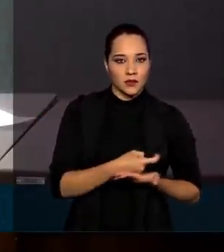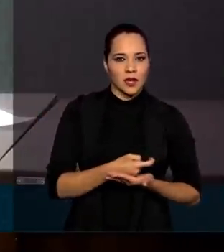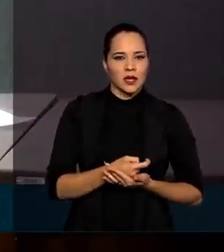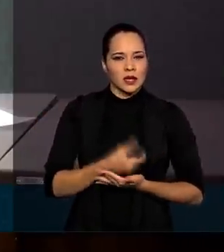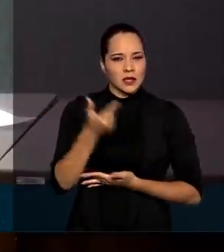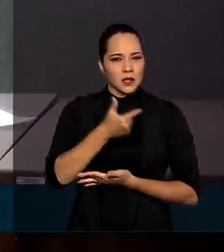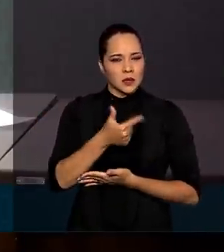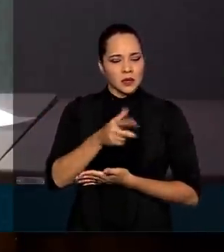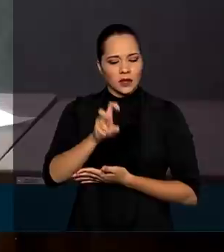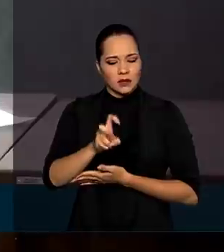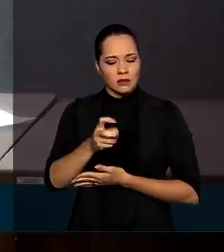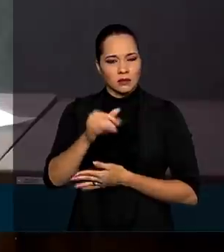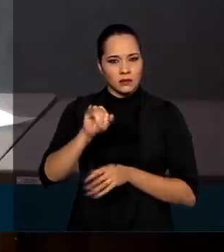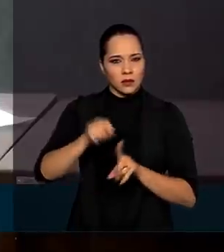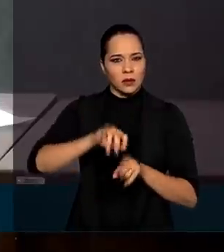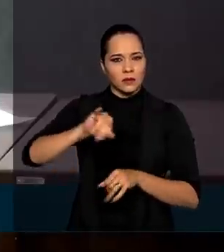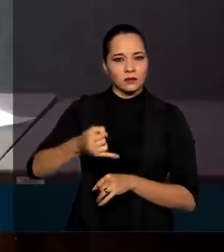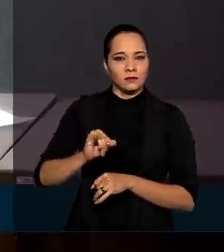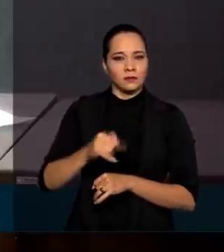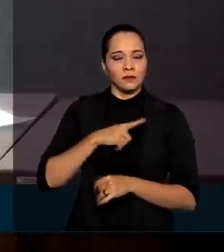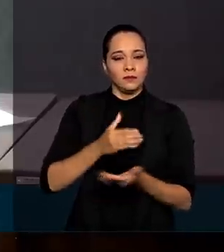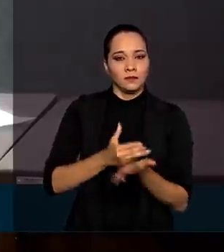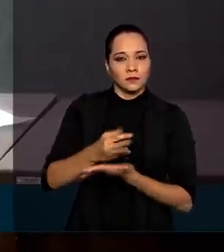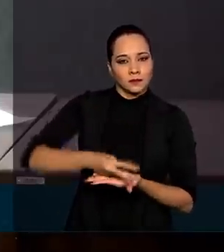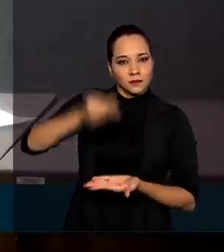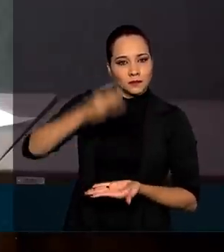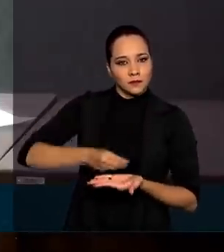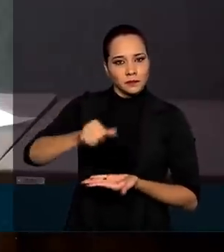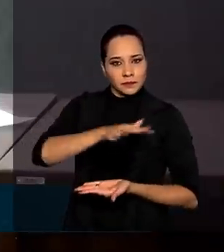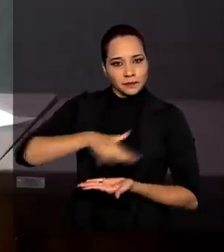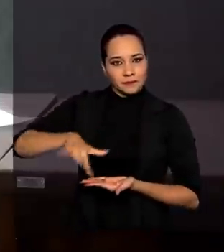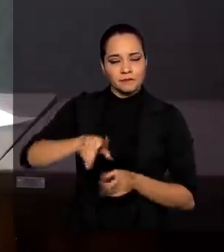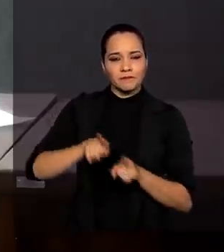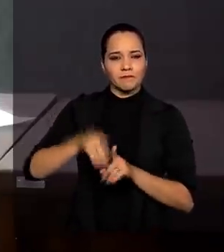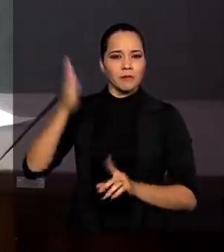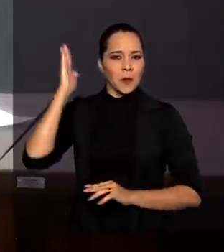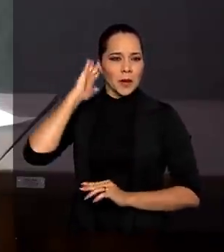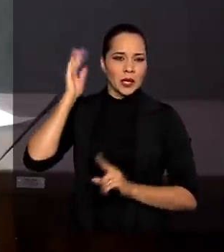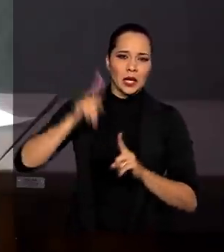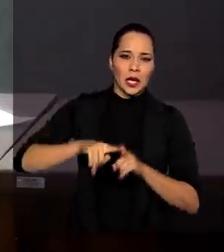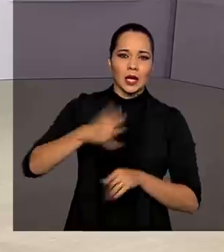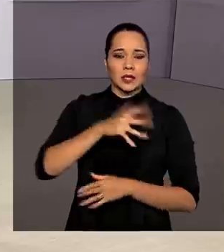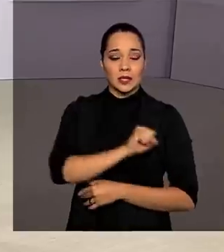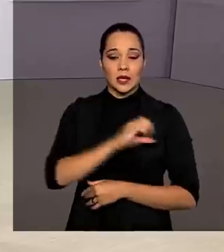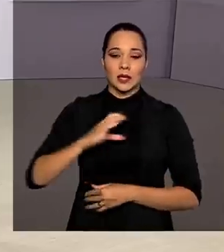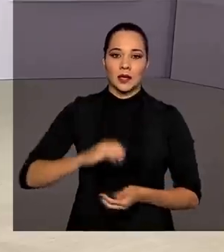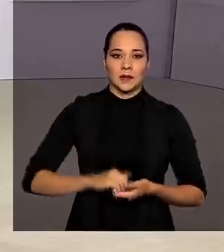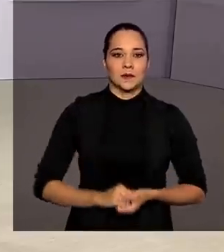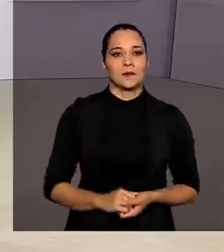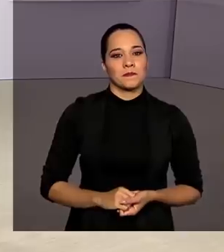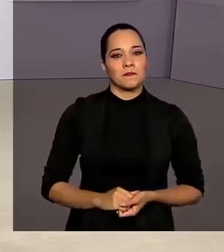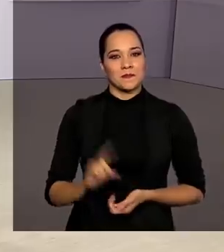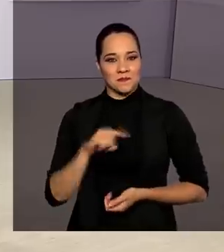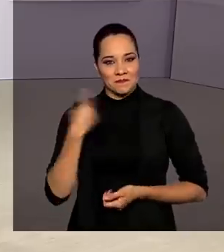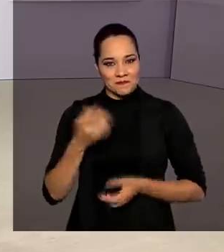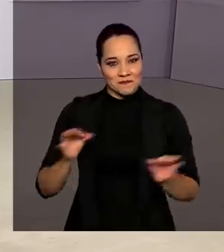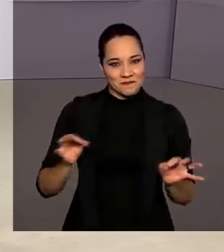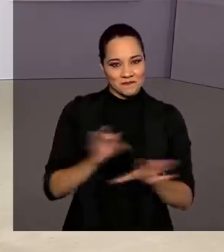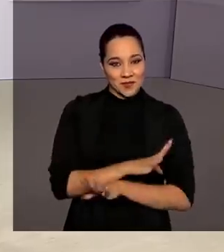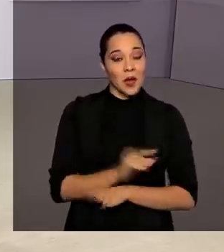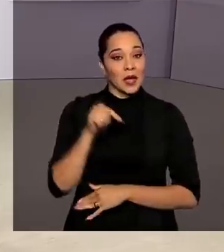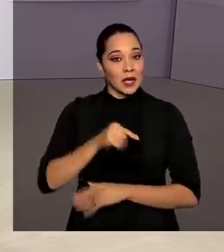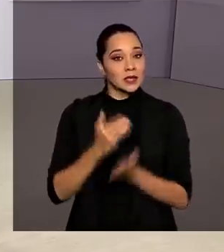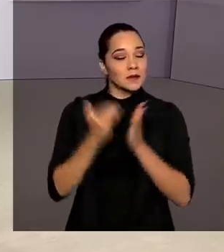quinzena de janeiro já começa a aparecer grãos no mercado do Paraná, de Santa Catarina. A gente fica por aqui.